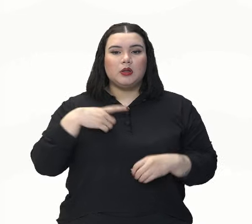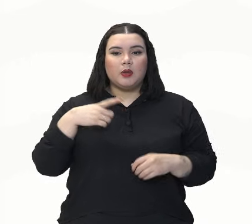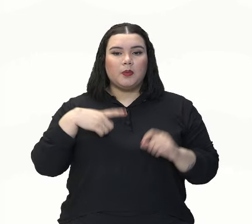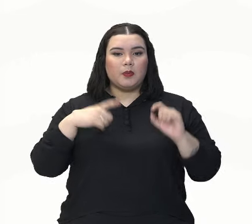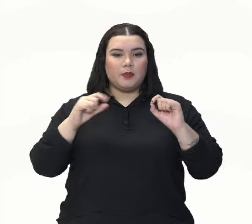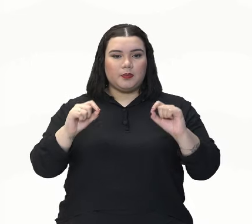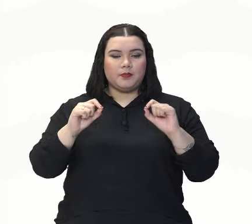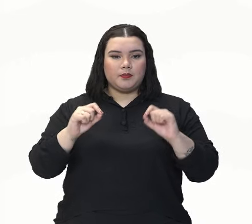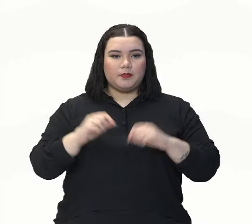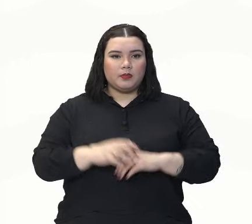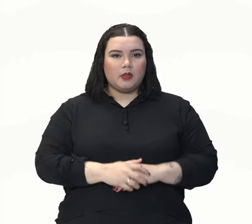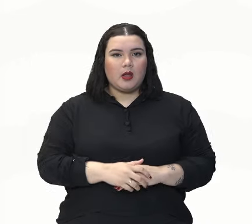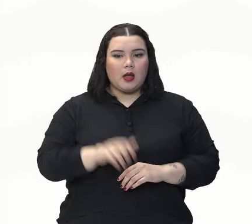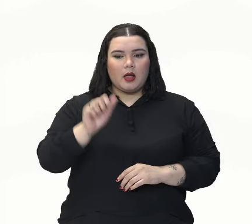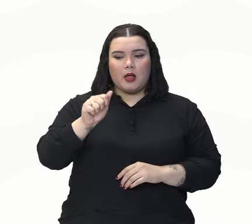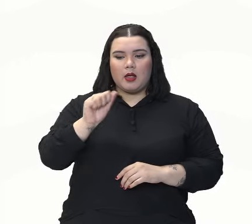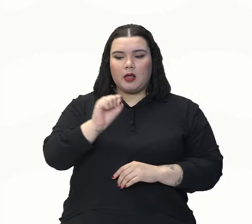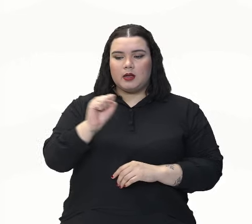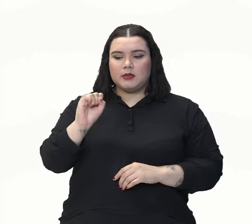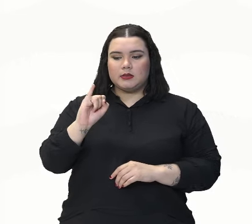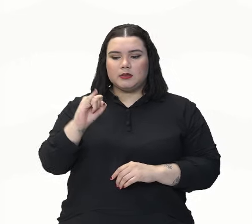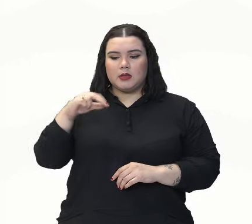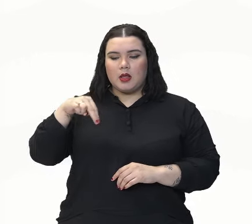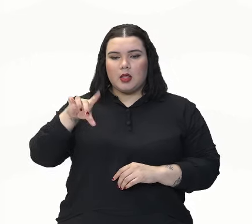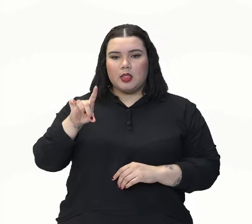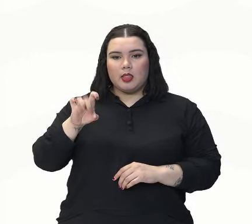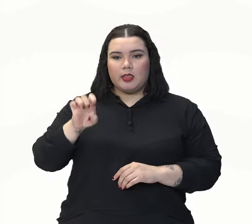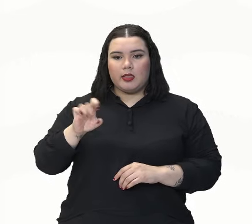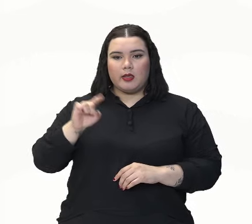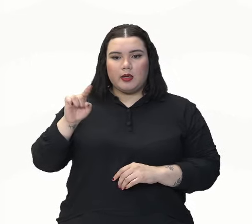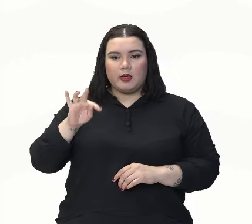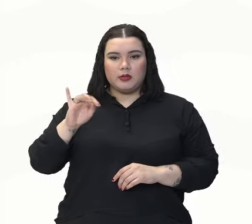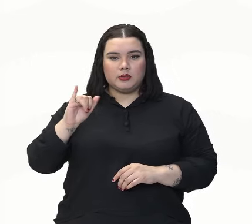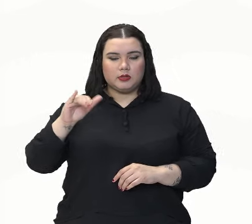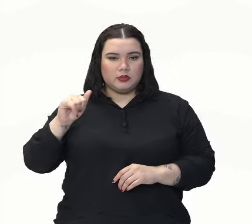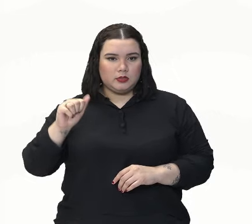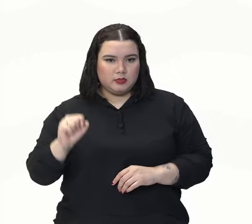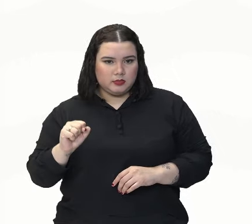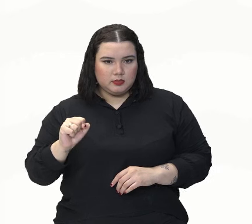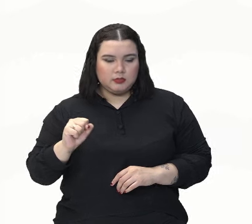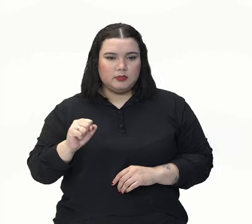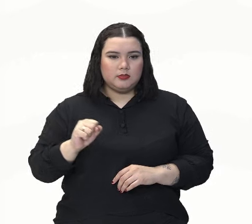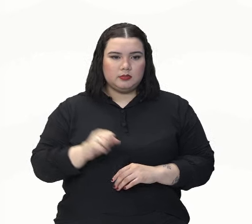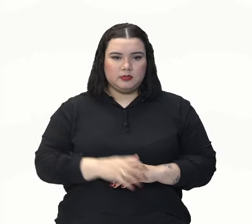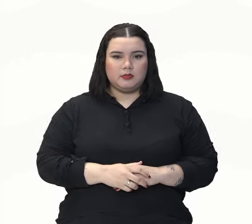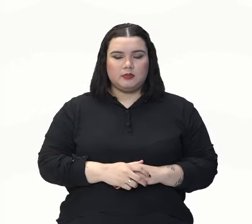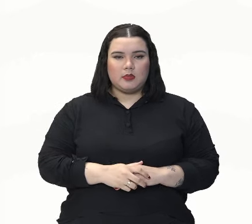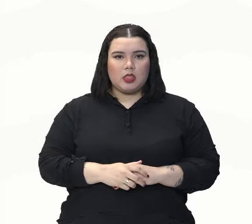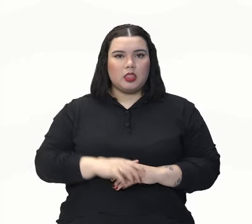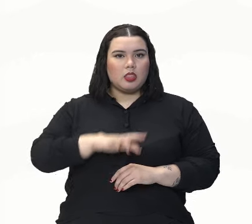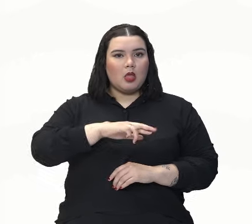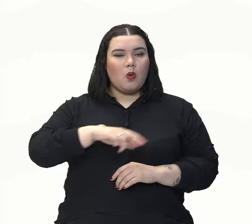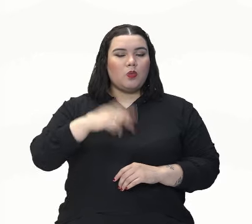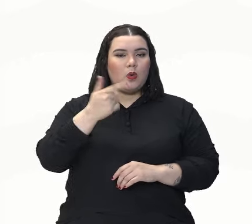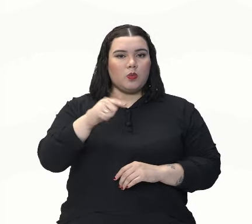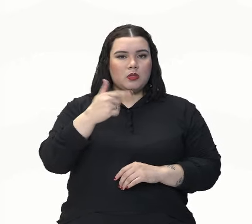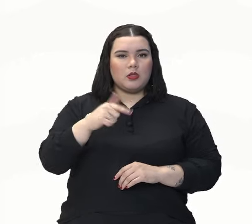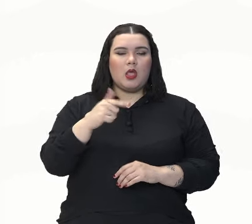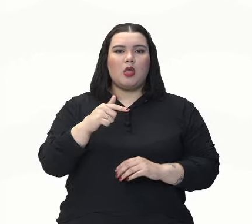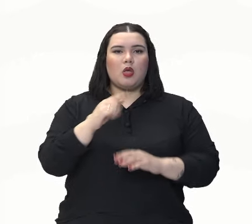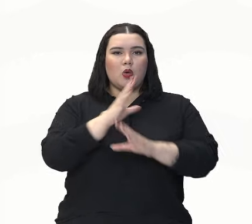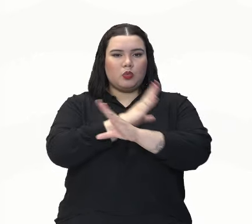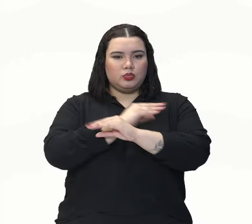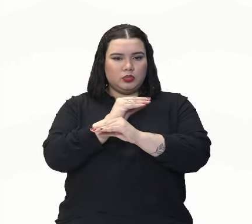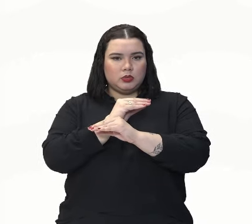assindéticas. Isso significa dizer que não vem seguida de conjunção. Nós temos